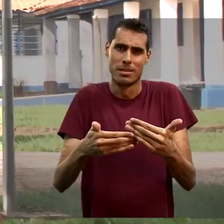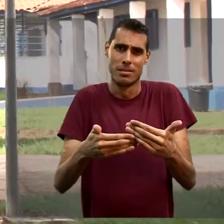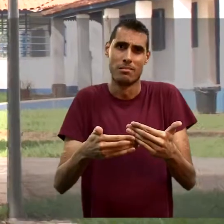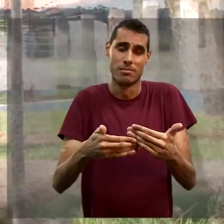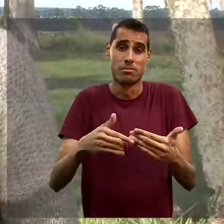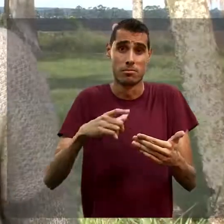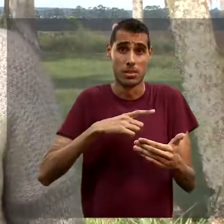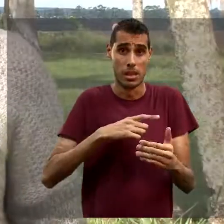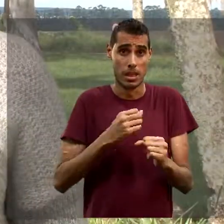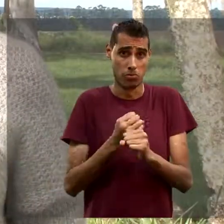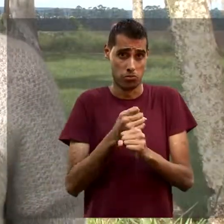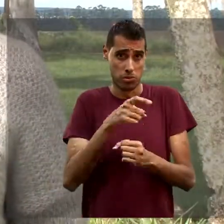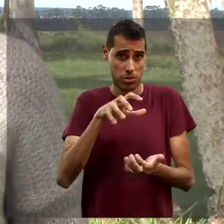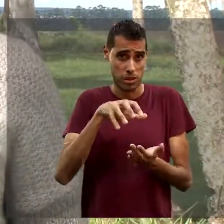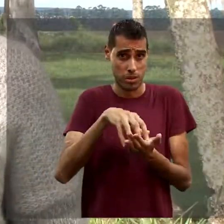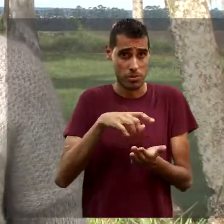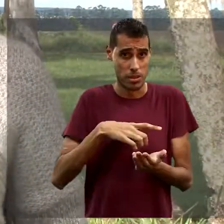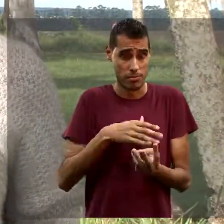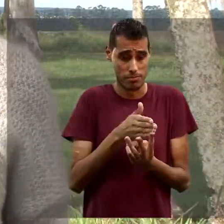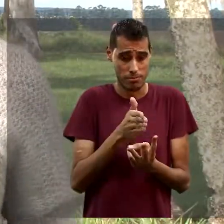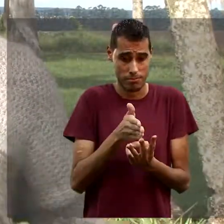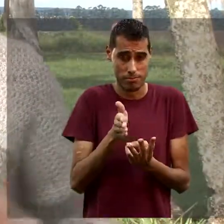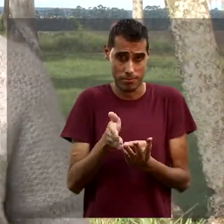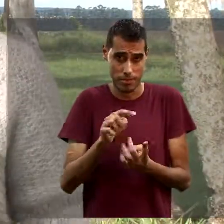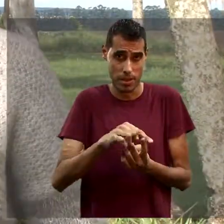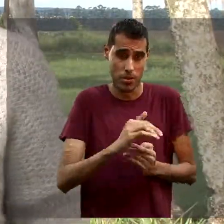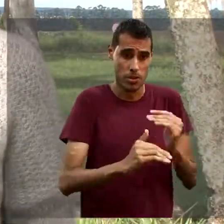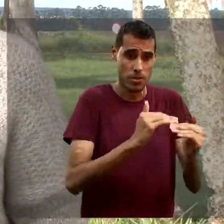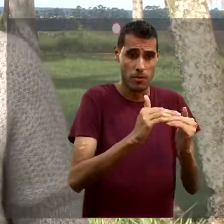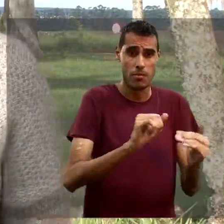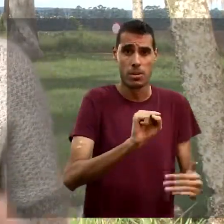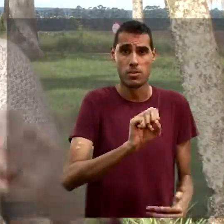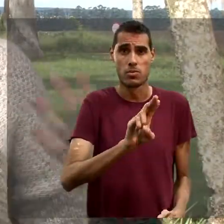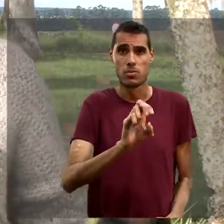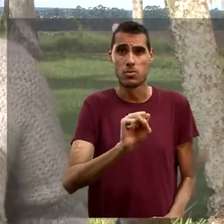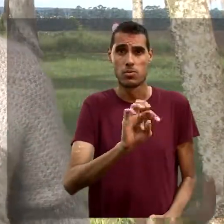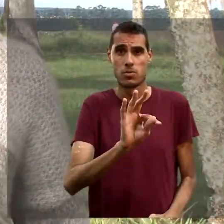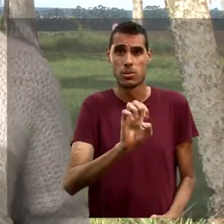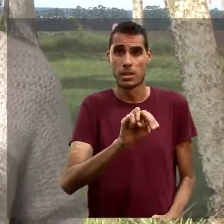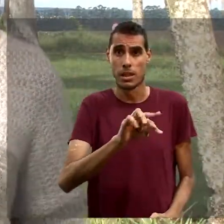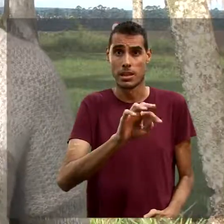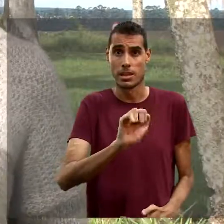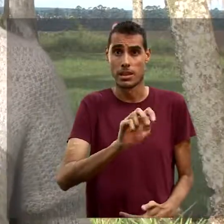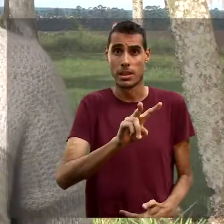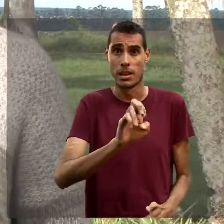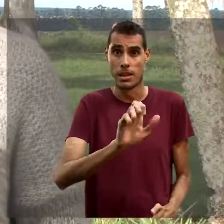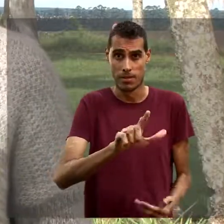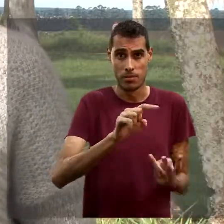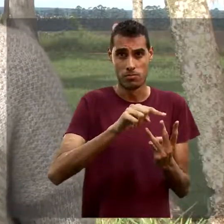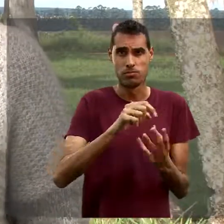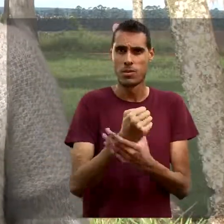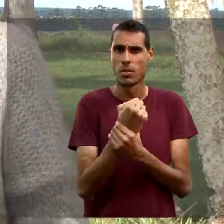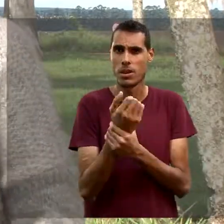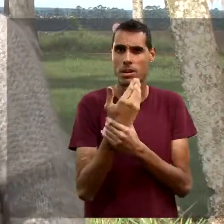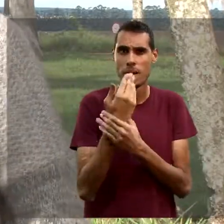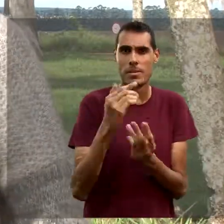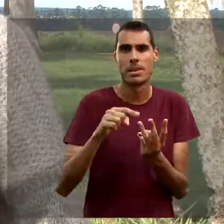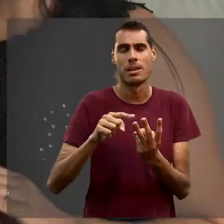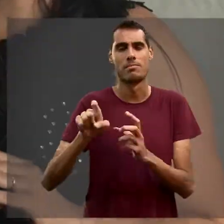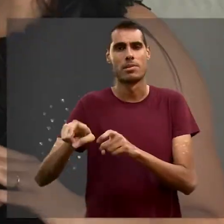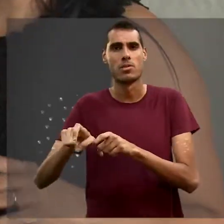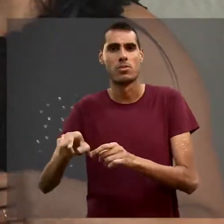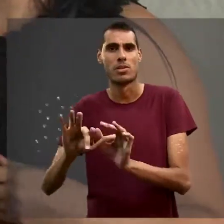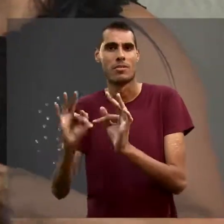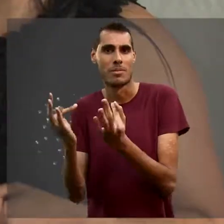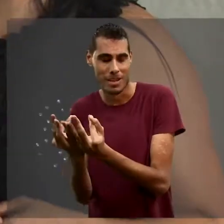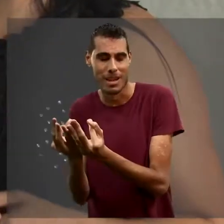ambiente? A construção desse campus está voltada para três pontos principais, que é o desenvolvimento sustentável, segurança alimentar e agricultura familiar.